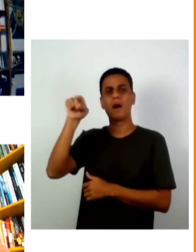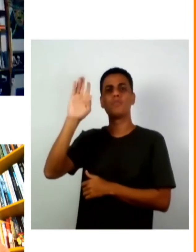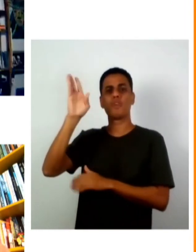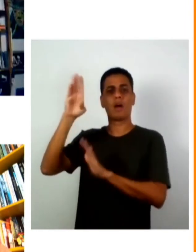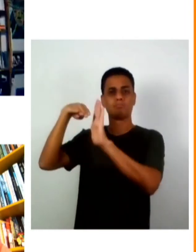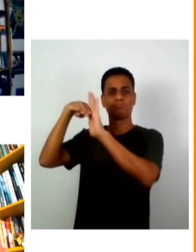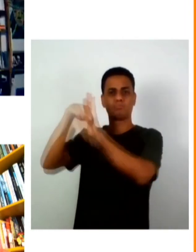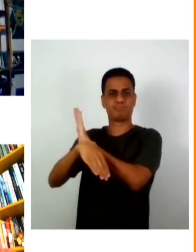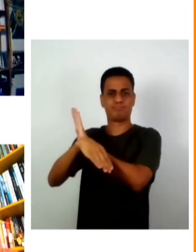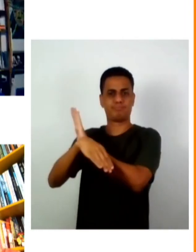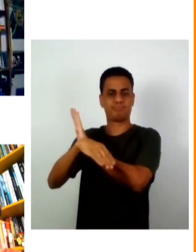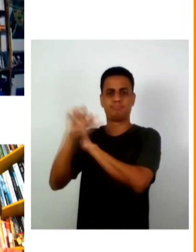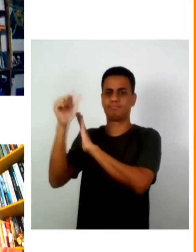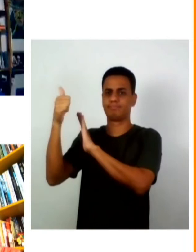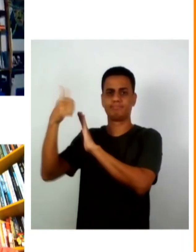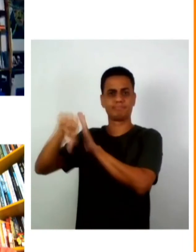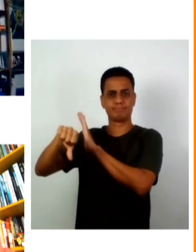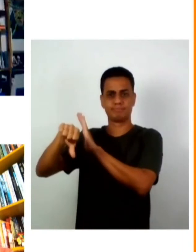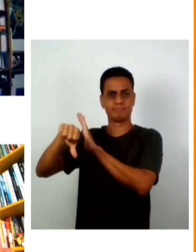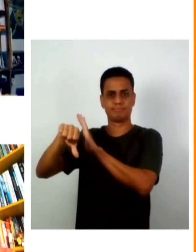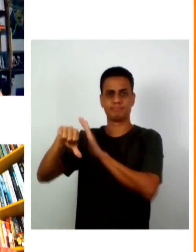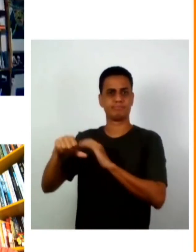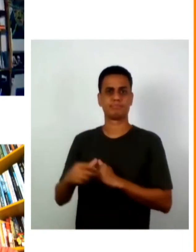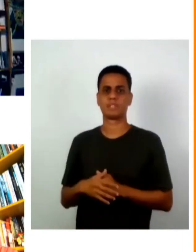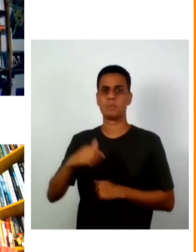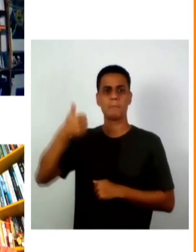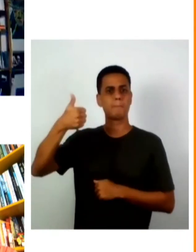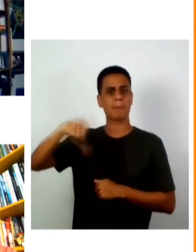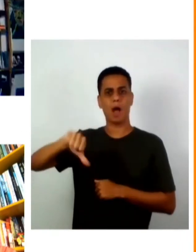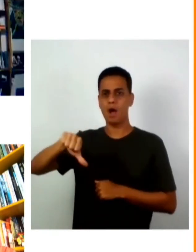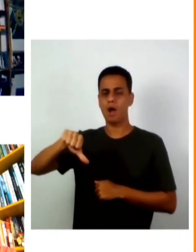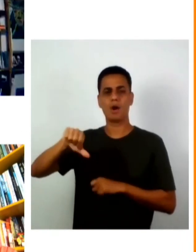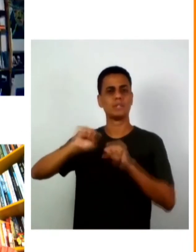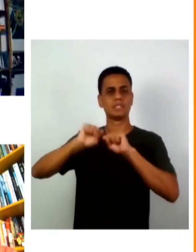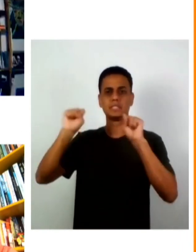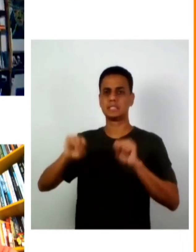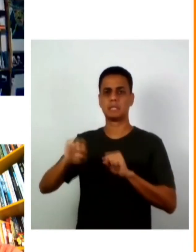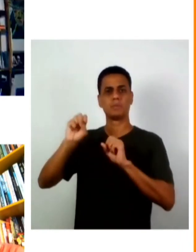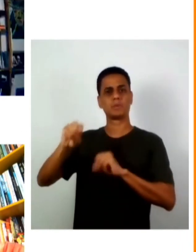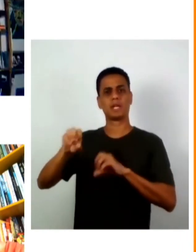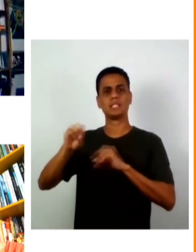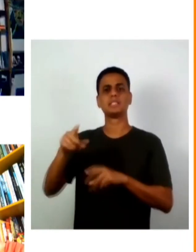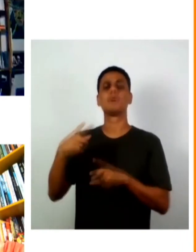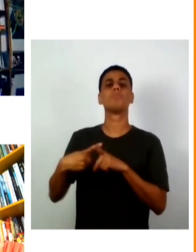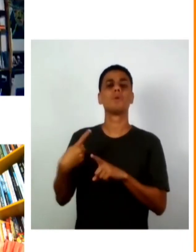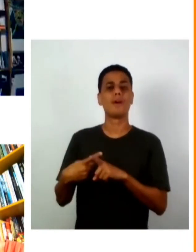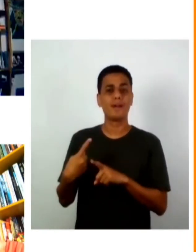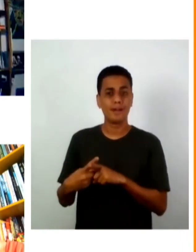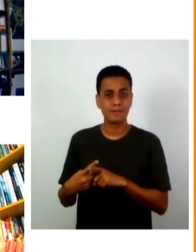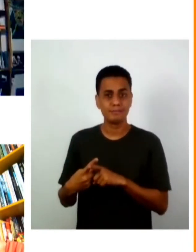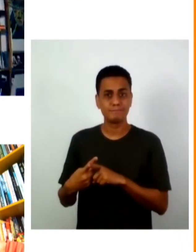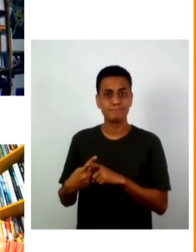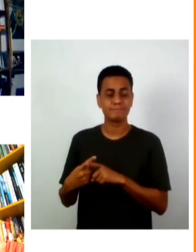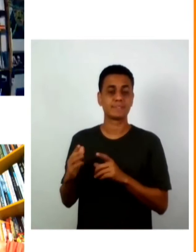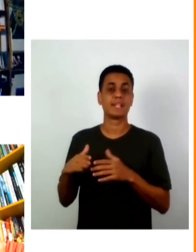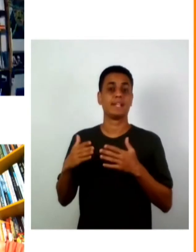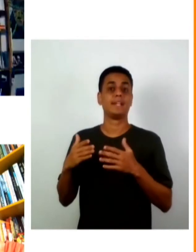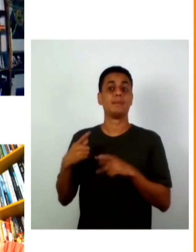se percebeu que eles fracassaram eles fracassaram porque enquanto